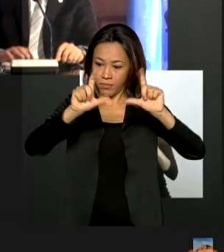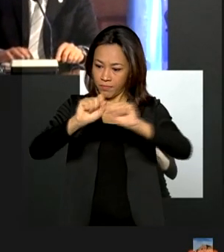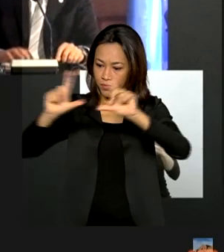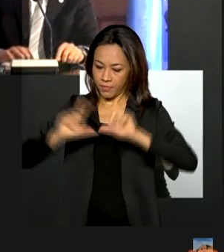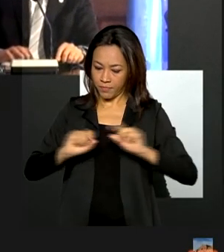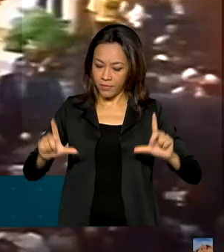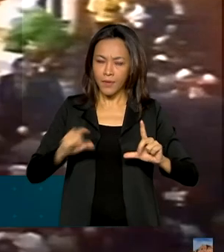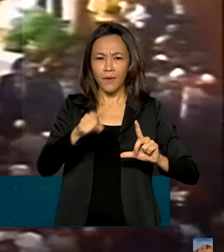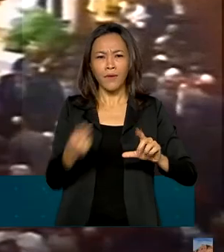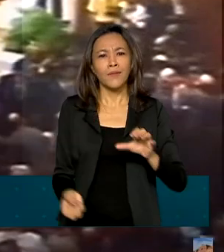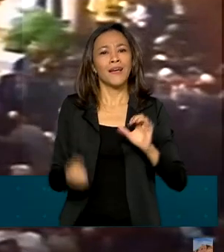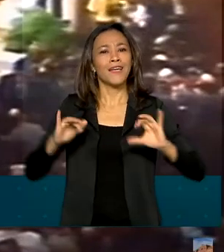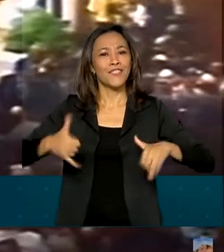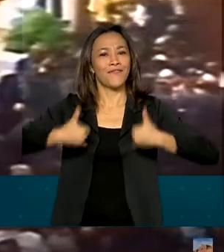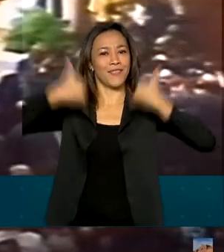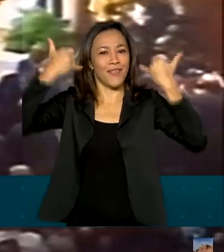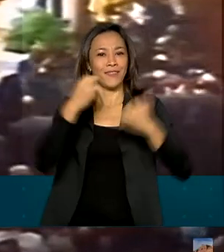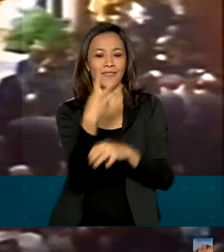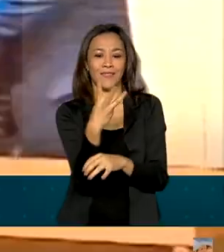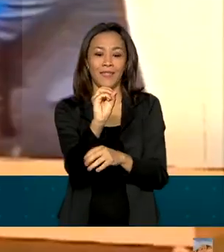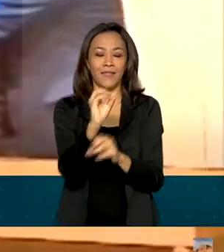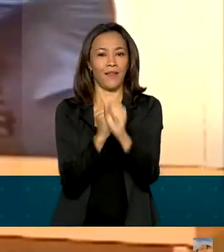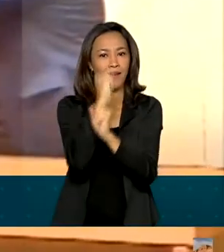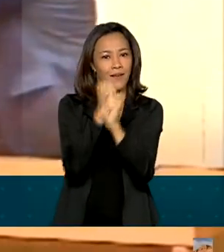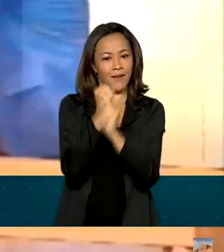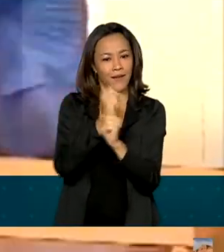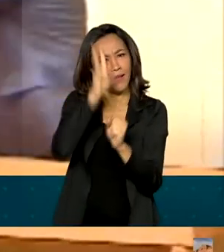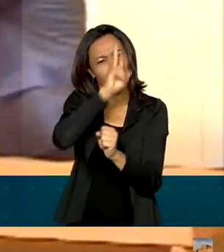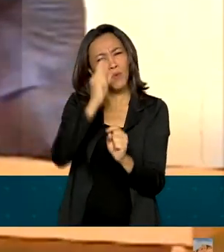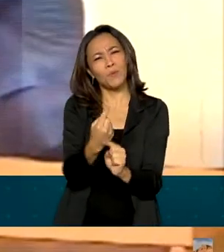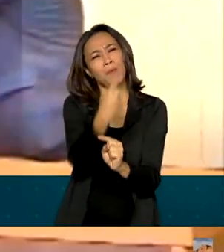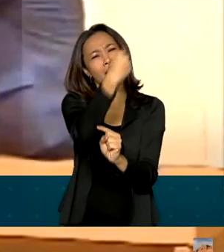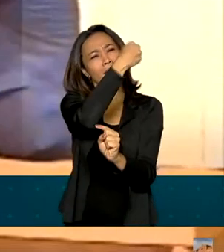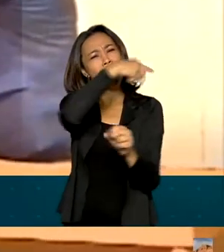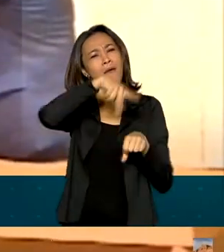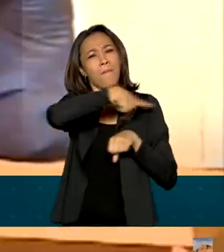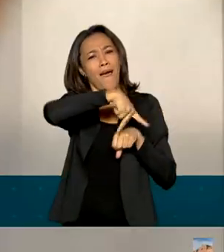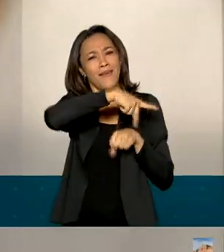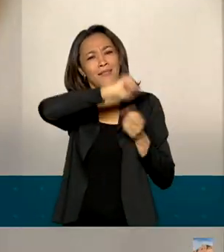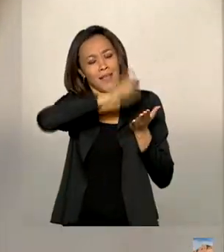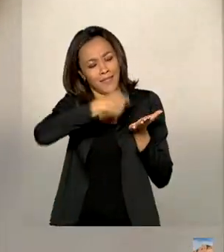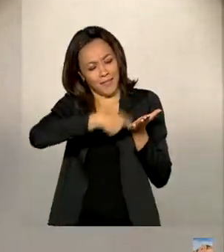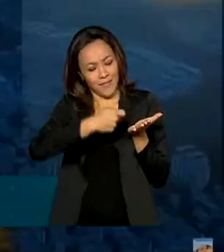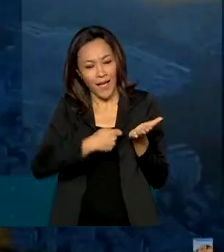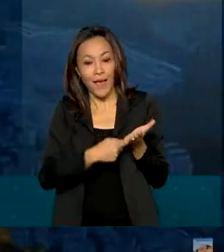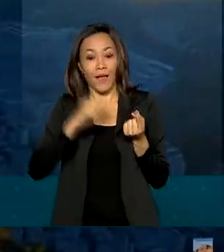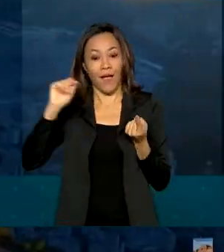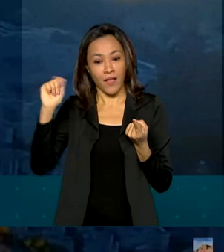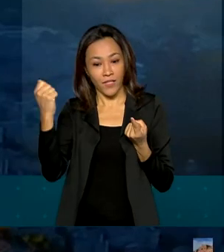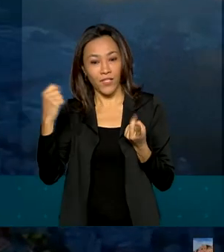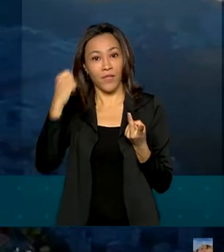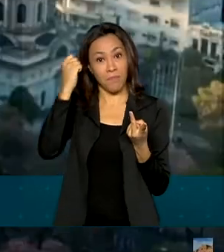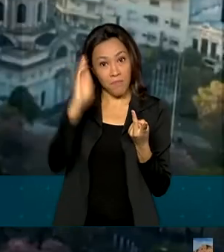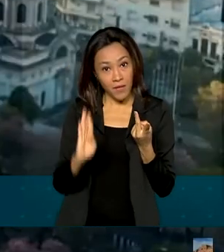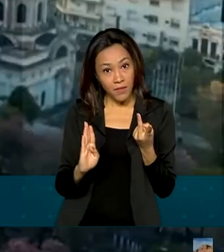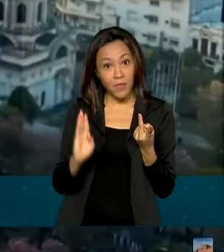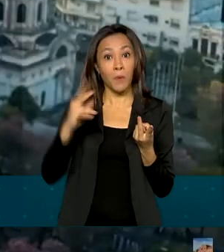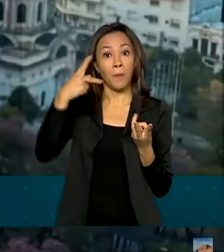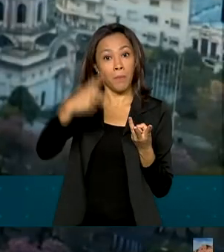anos do Mercosul, um vídeo lembrou os primeiros países que assinaram o Tratado de Assunção. Argentina, Brasil,